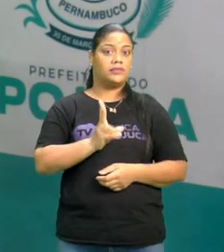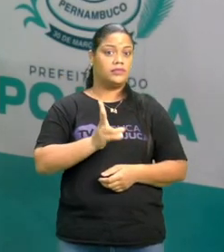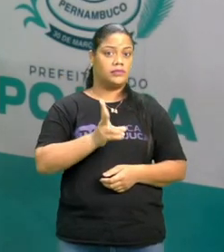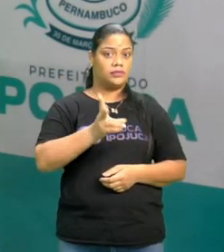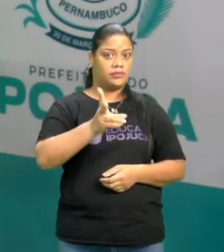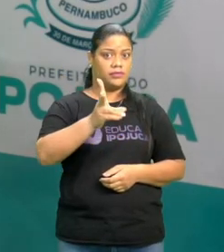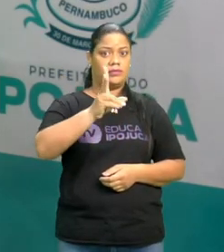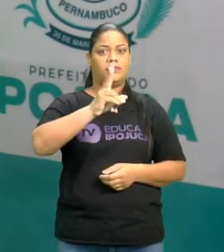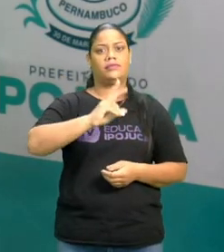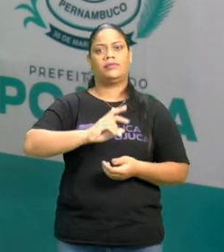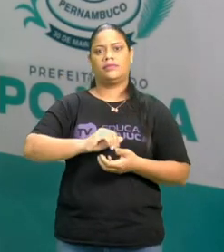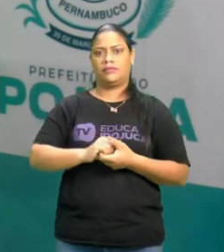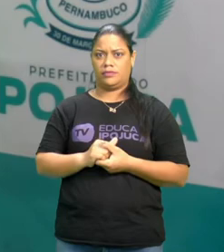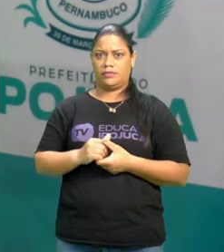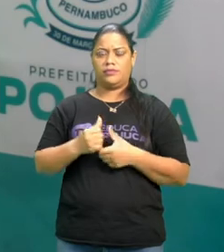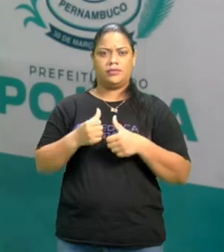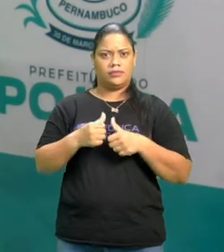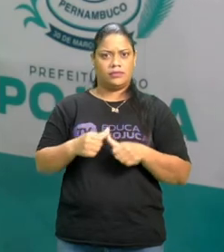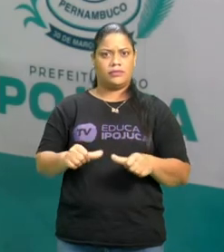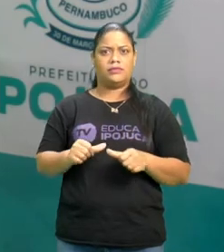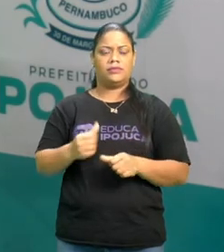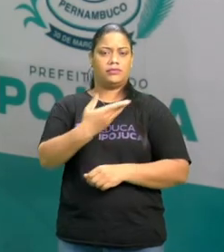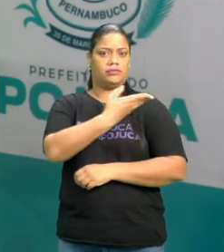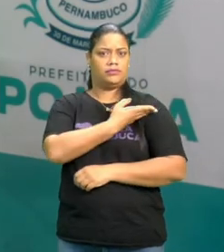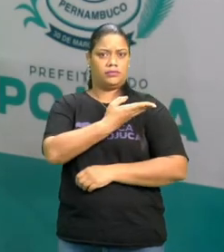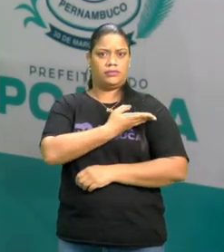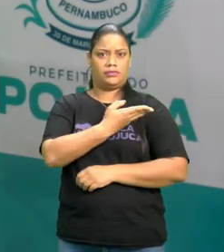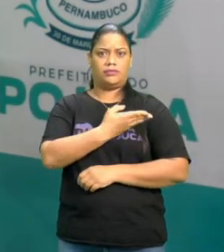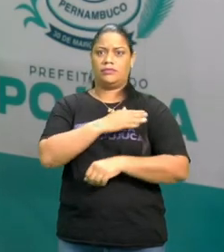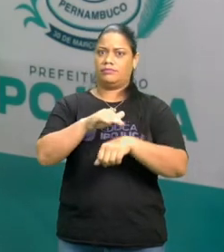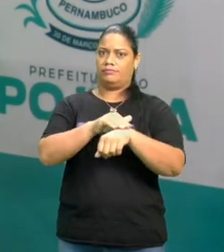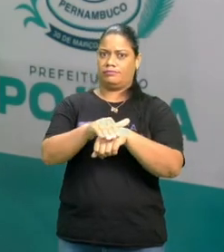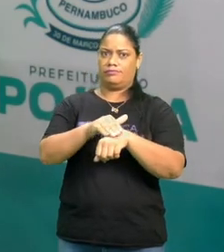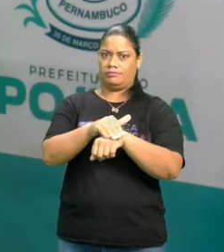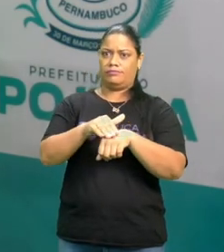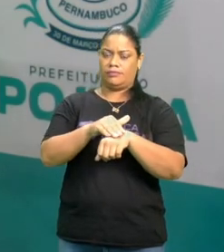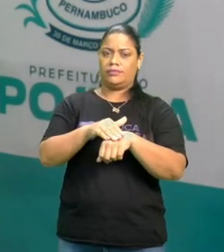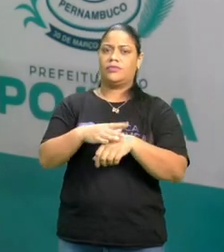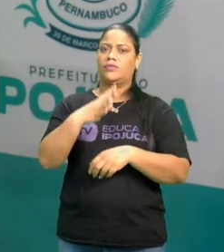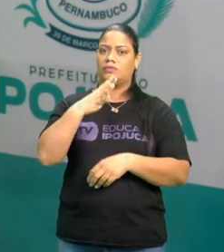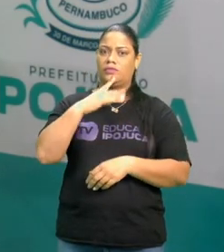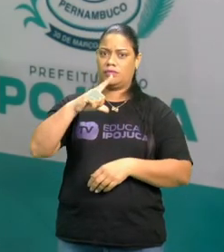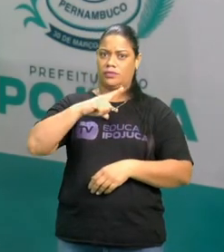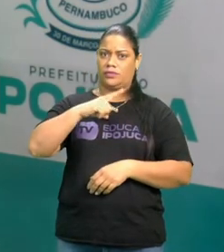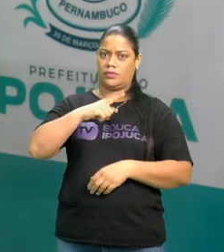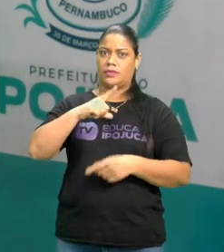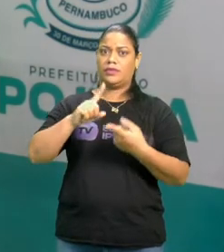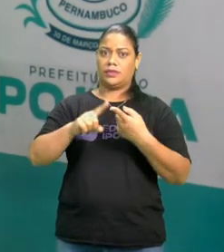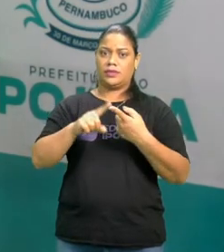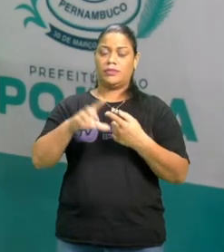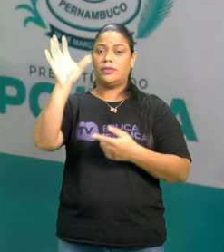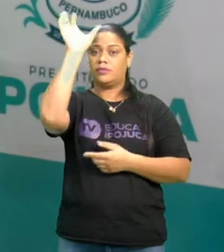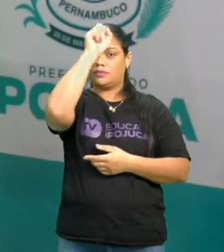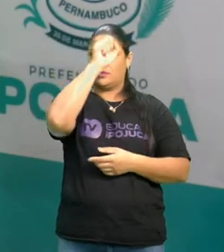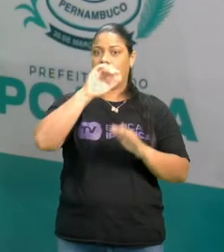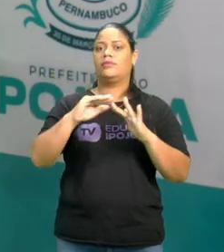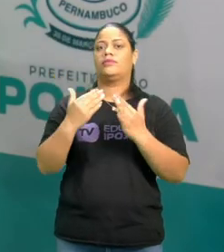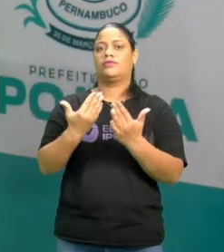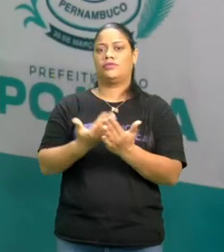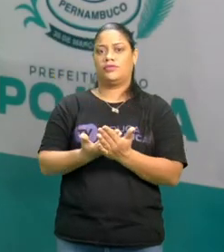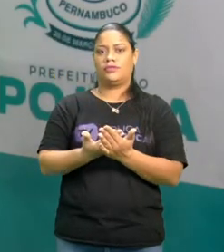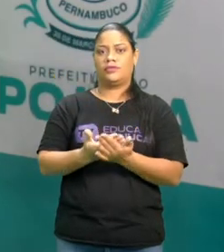sempre está interagindo com os colegas. Tanto conhecimento que ele tem com o que ele está aprendendo.